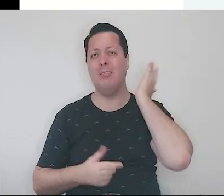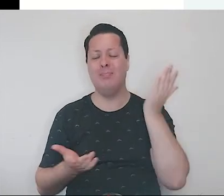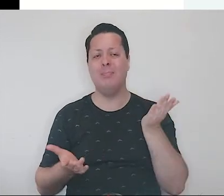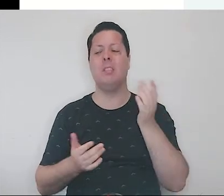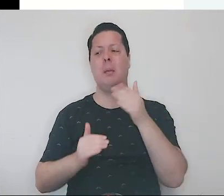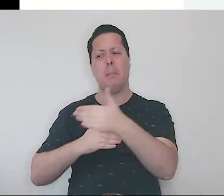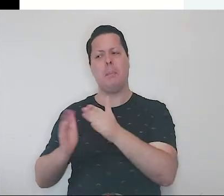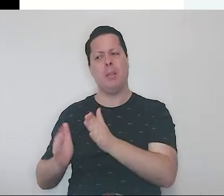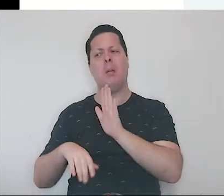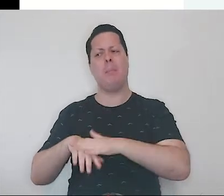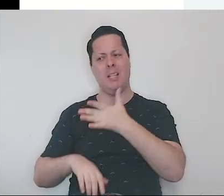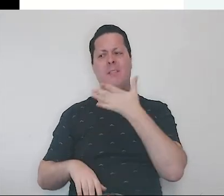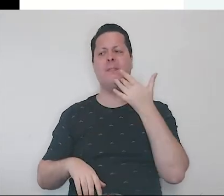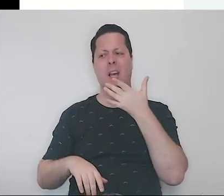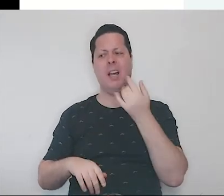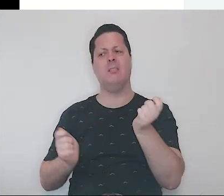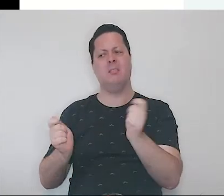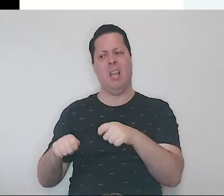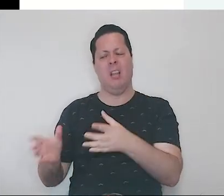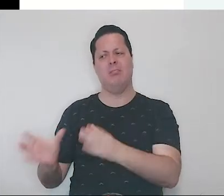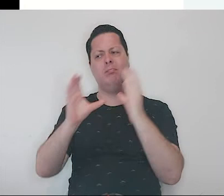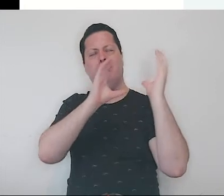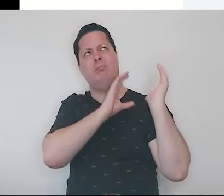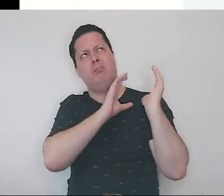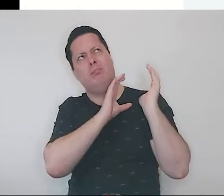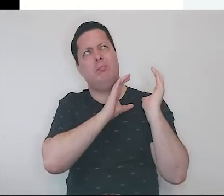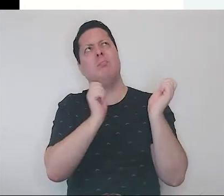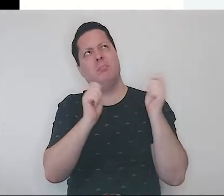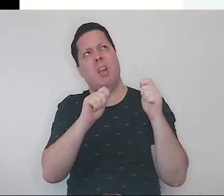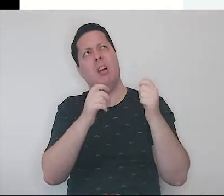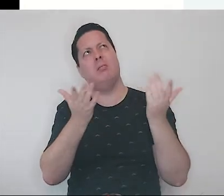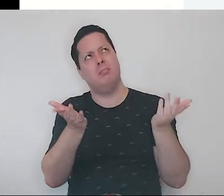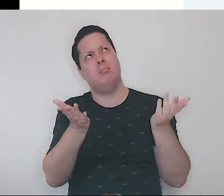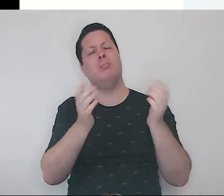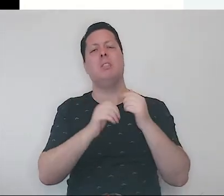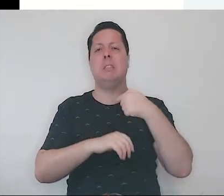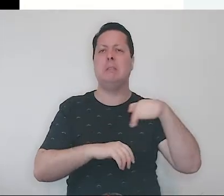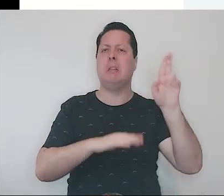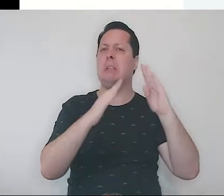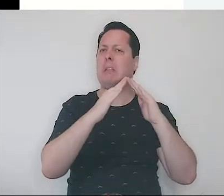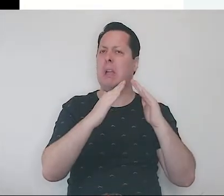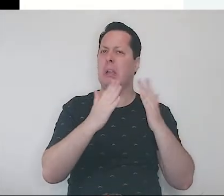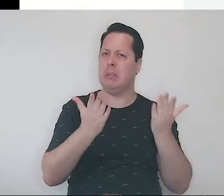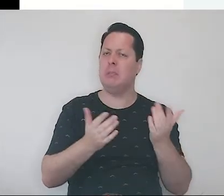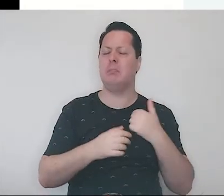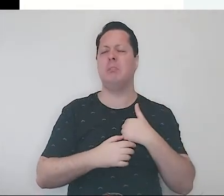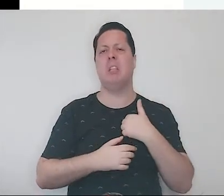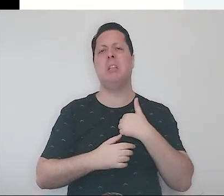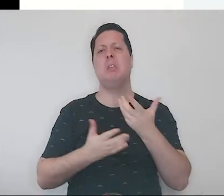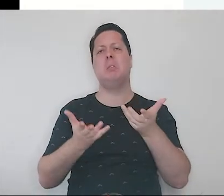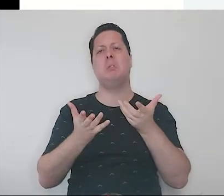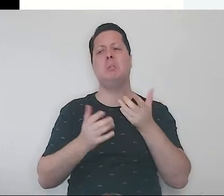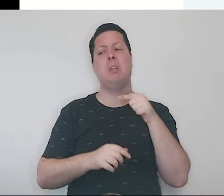o pacotinho menor deve fazer bem para eu poder carregar até a minha casa.